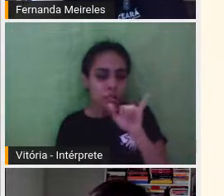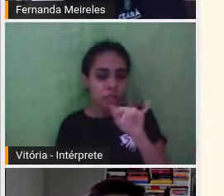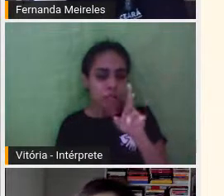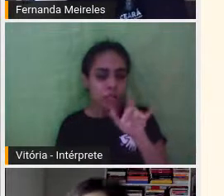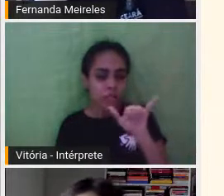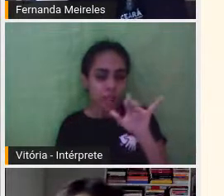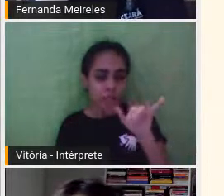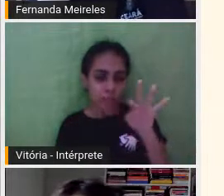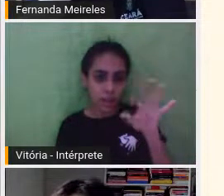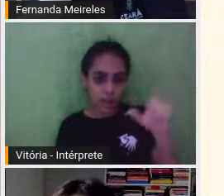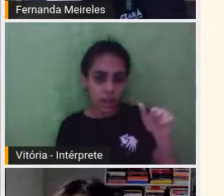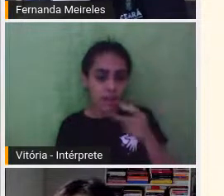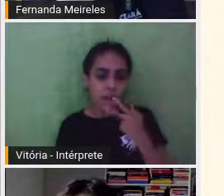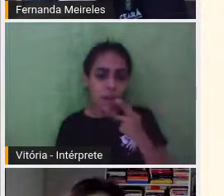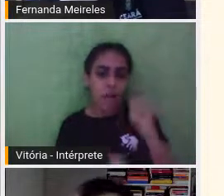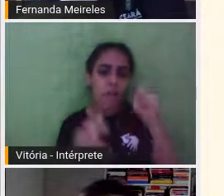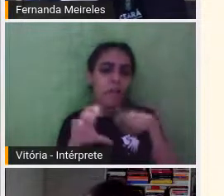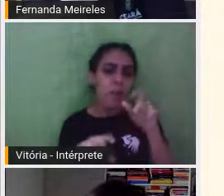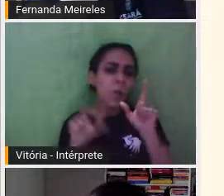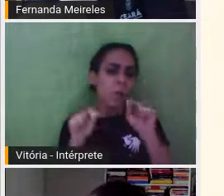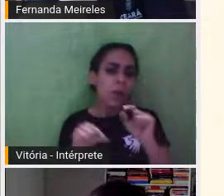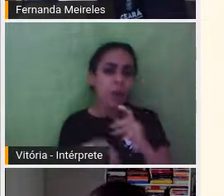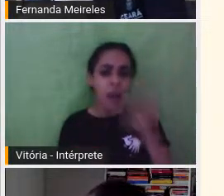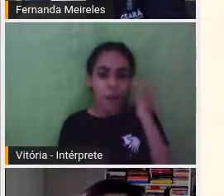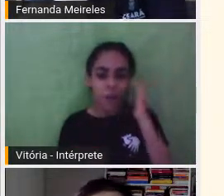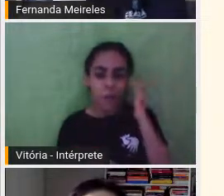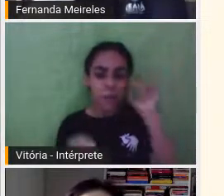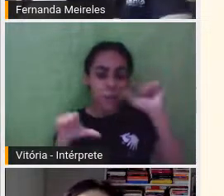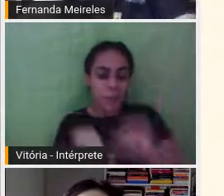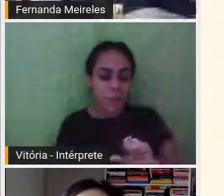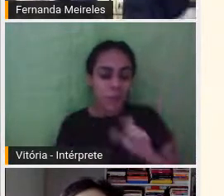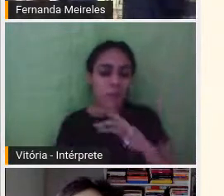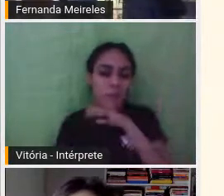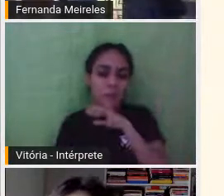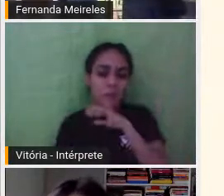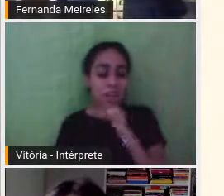Tiririca, que é... Acho péssimo esse exemplo, mas, enfim.